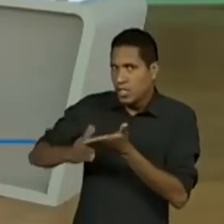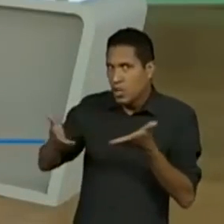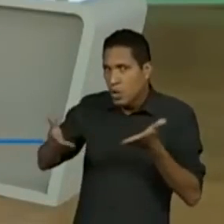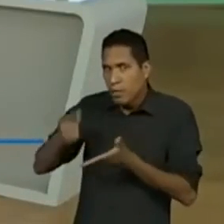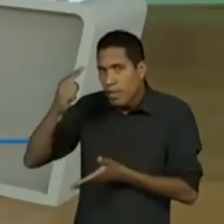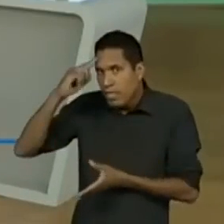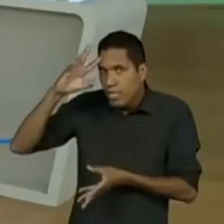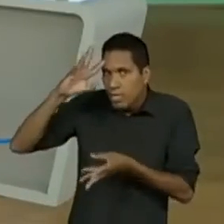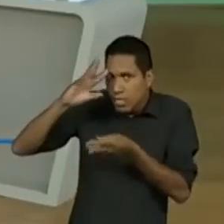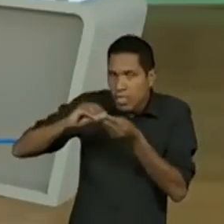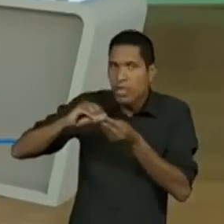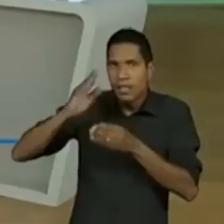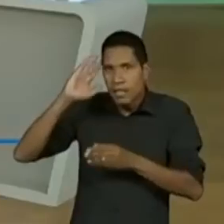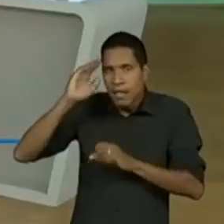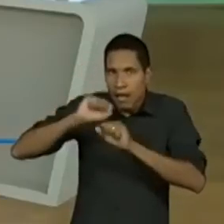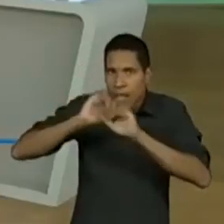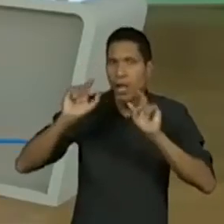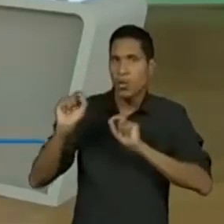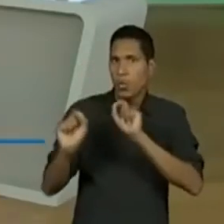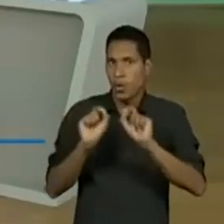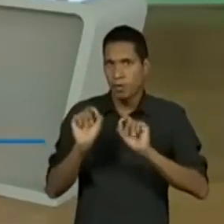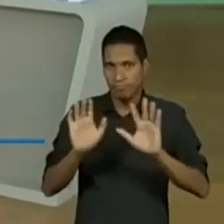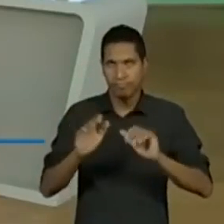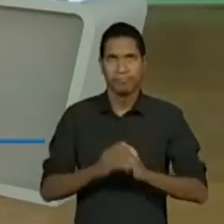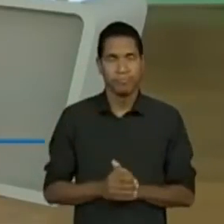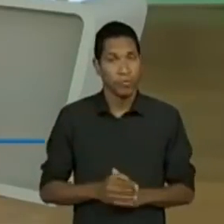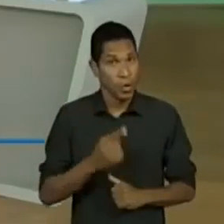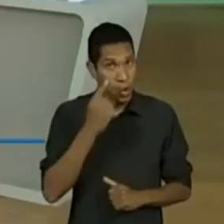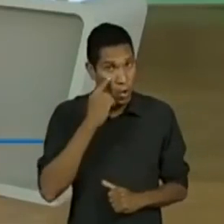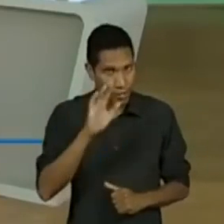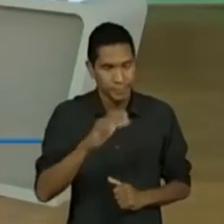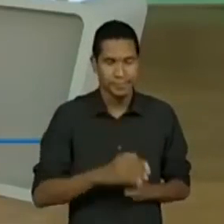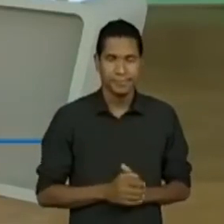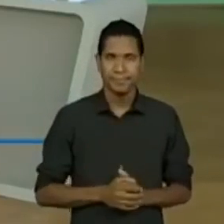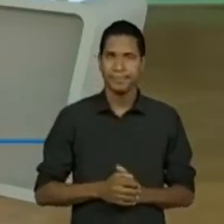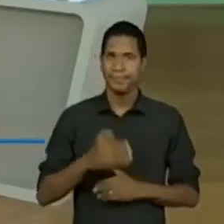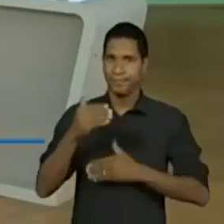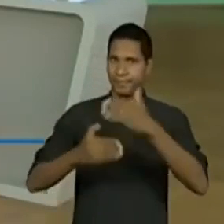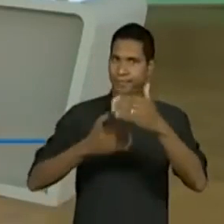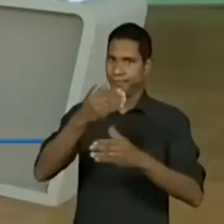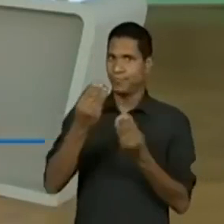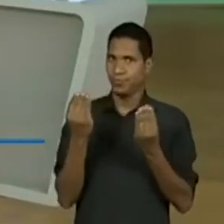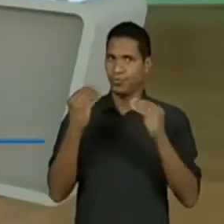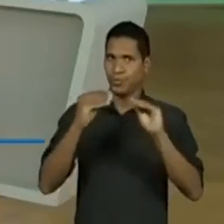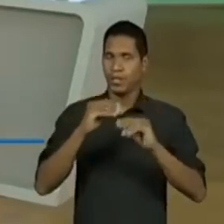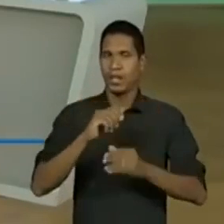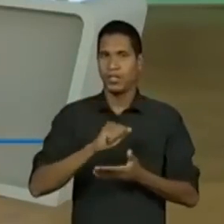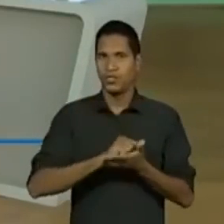compreensão. Então, seguinte... Agora sim eu posso pôr atividade, né, professora acelerada? Vamos lá!